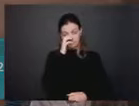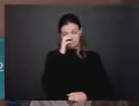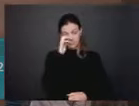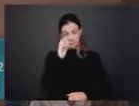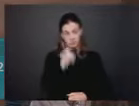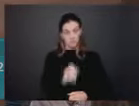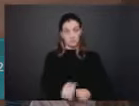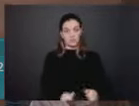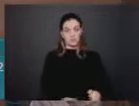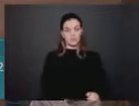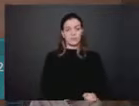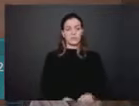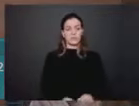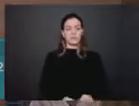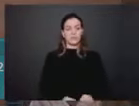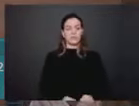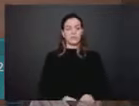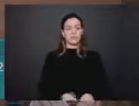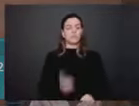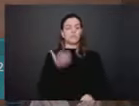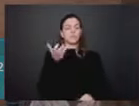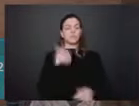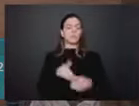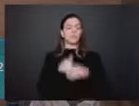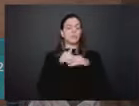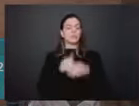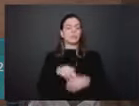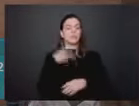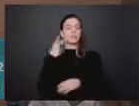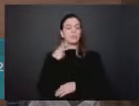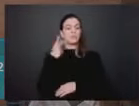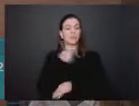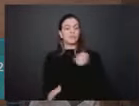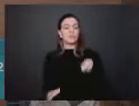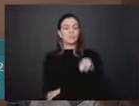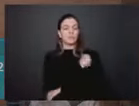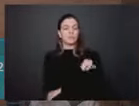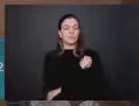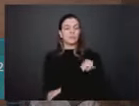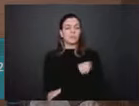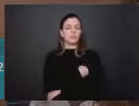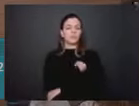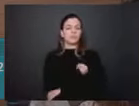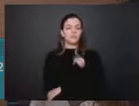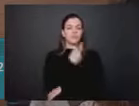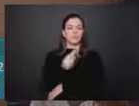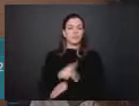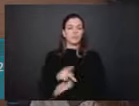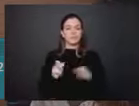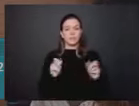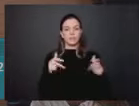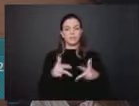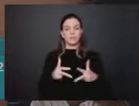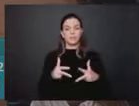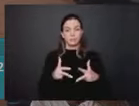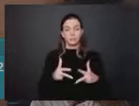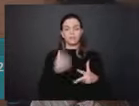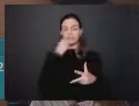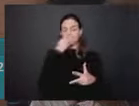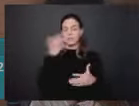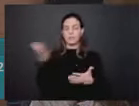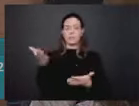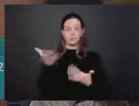Quero aqui também saudar ao vereador da cidade do Rio de Janeiro, que está presente na Câmara Municipal de Curitiba. Seja sempre muito bem-vindo.